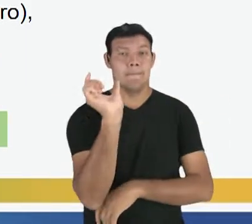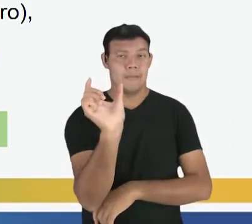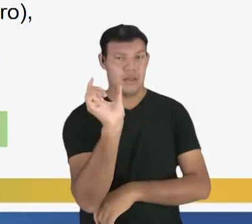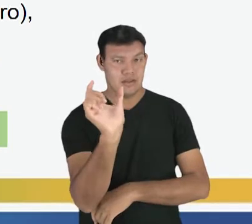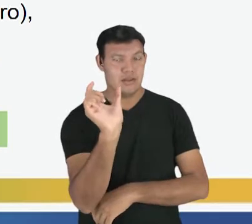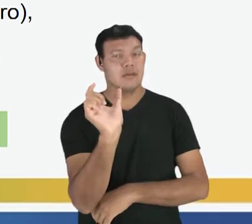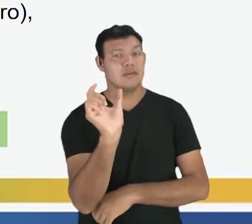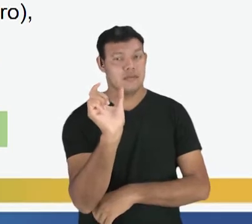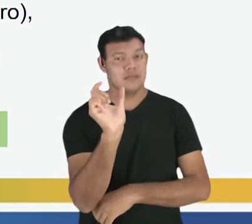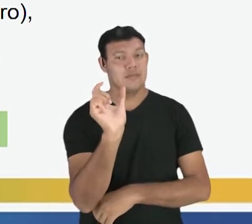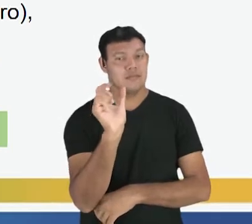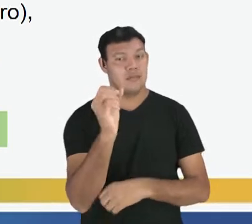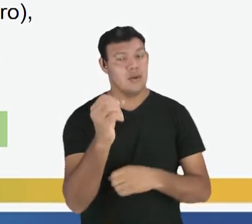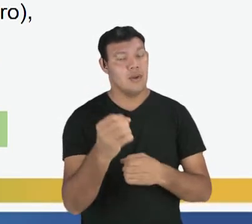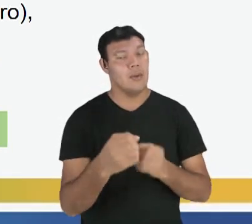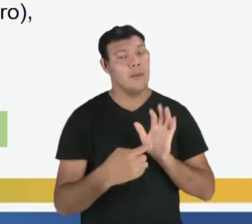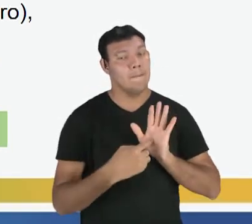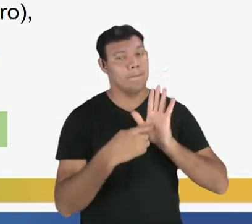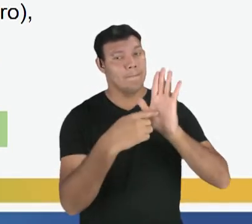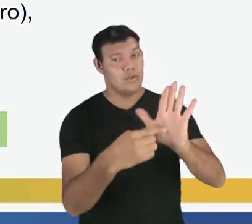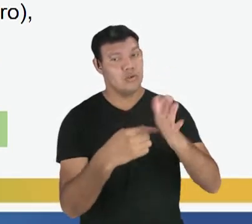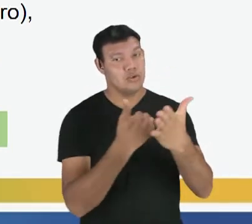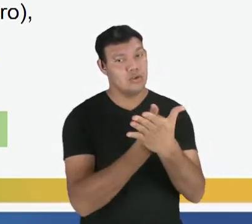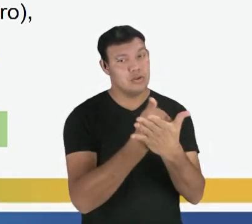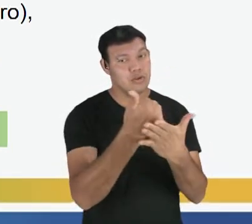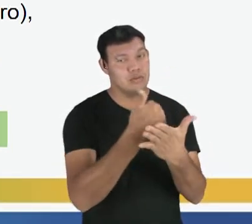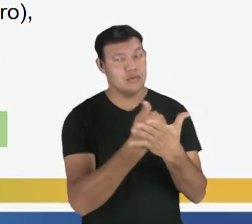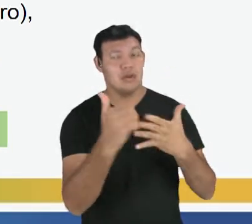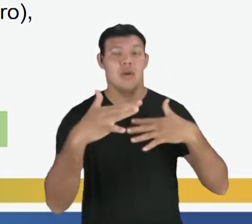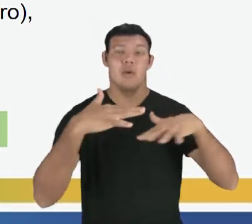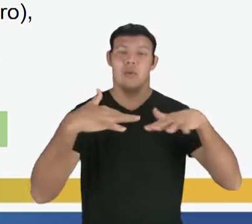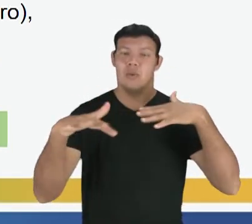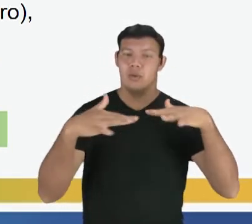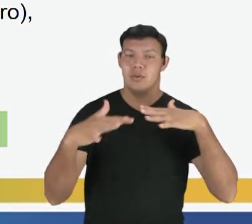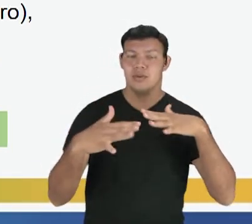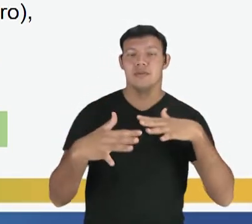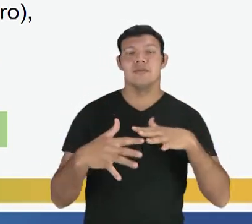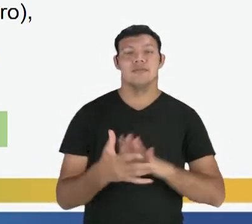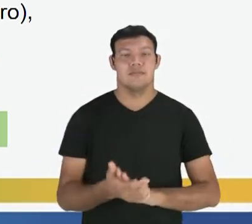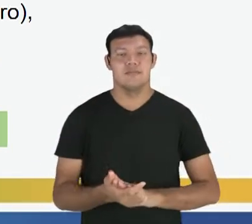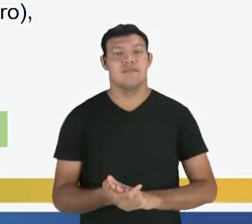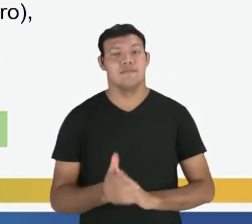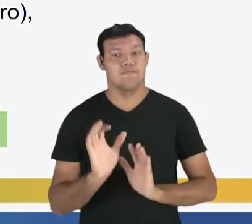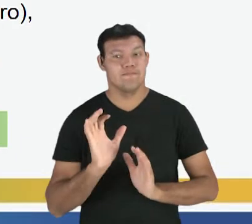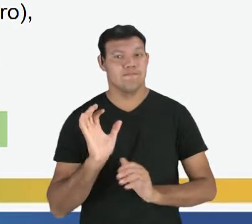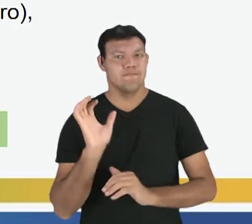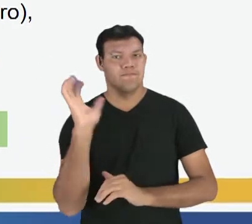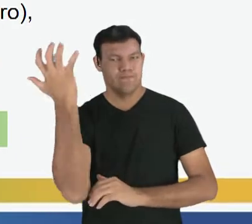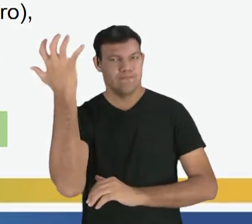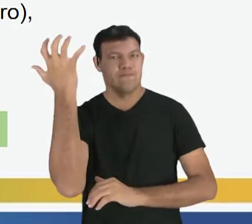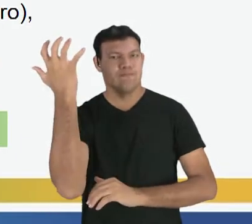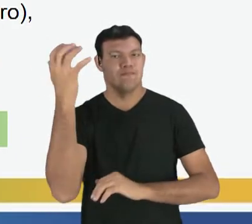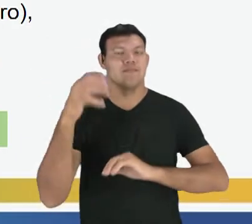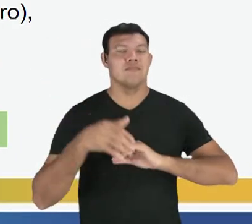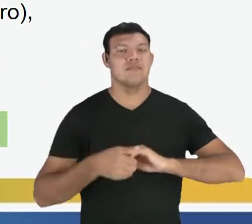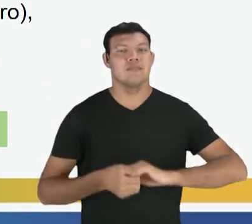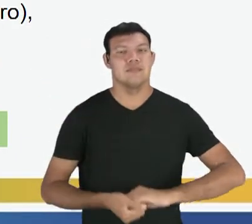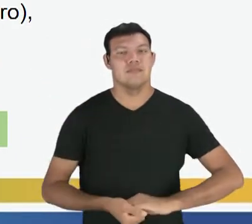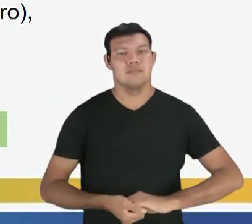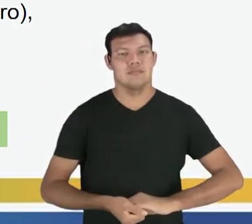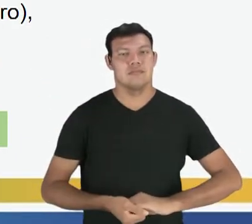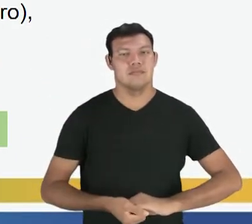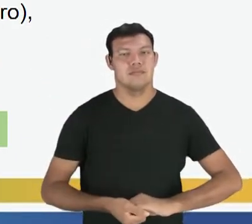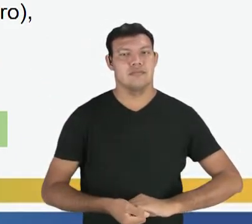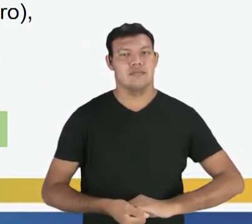que expressa ação, movimento, estado ou fenômeno meteorológico.